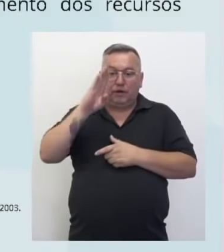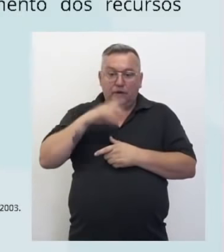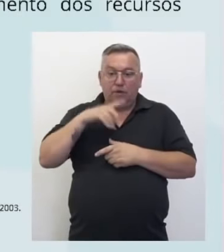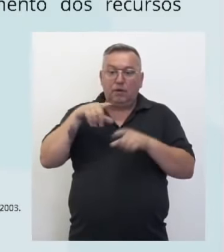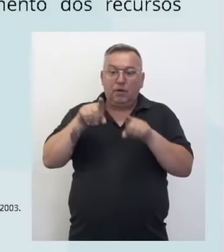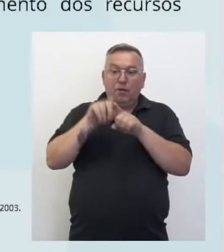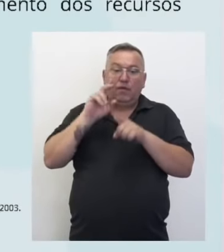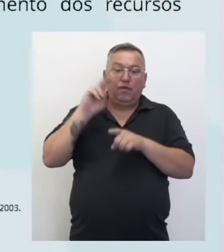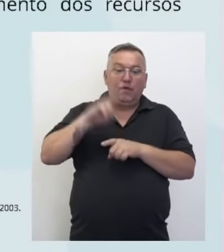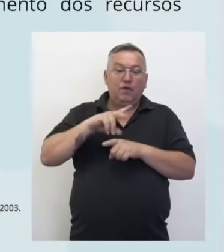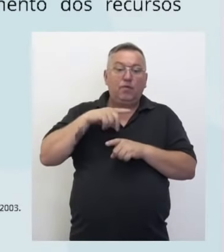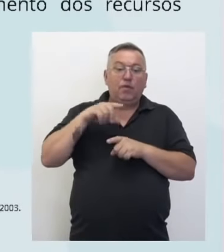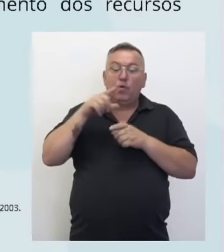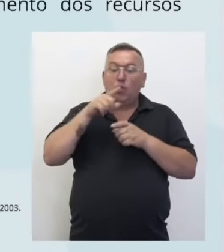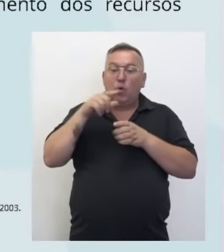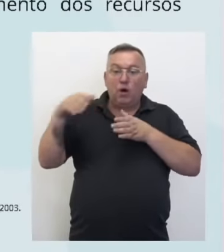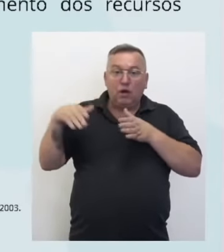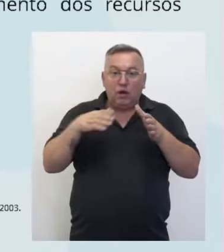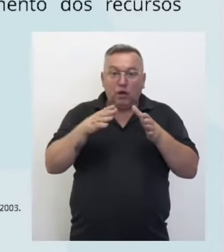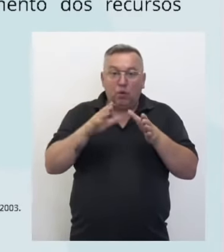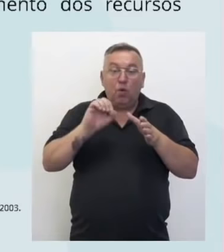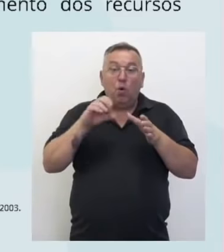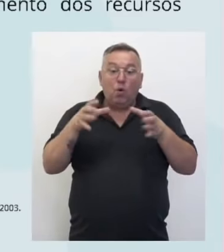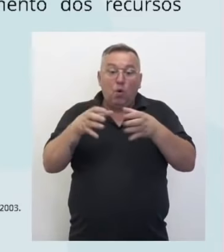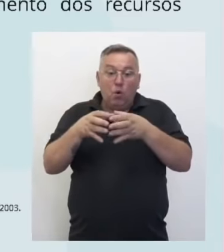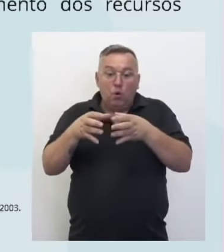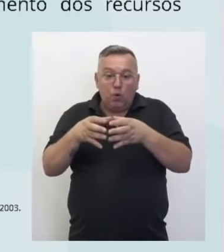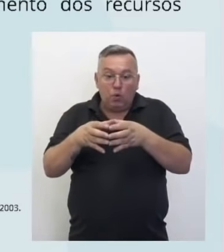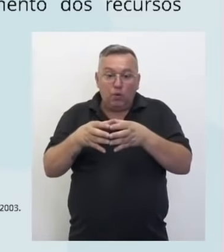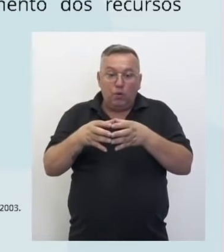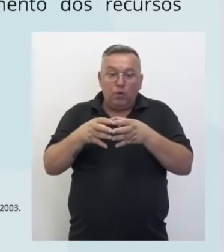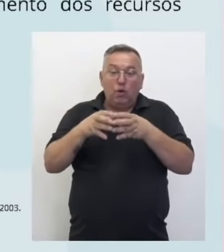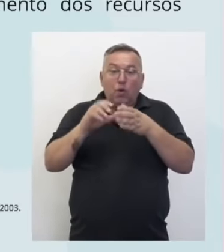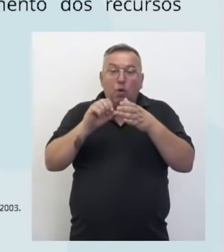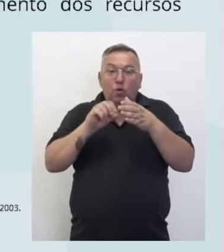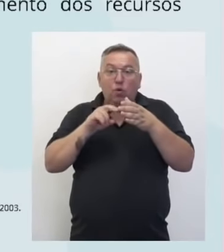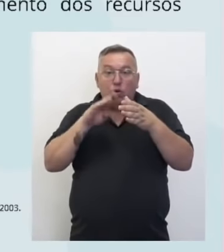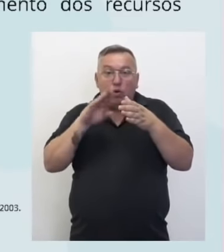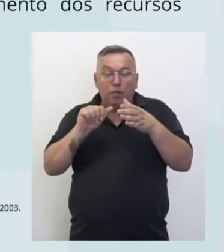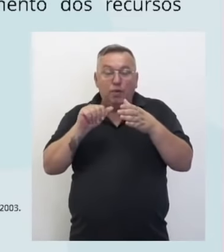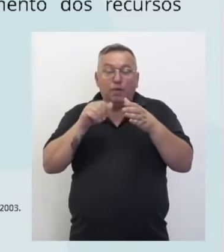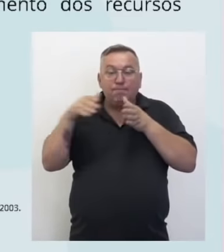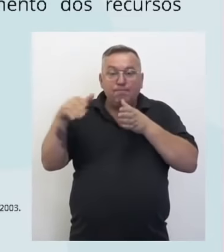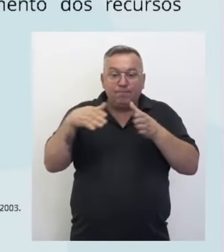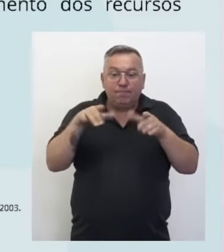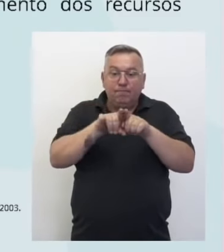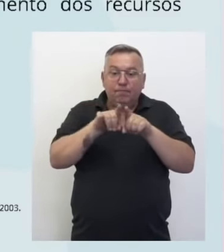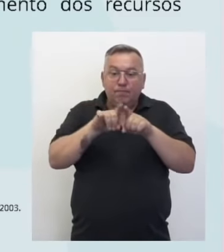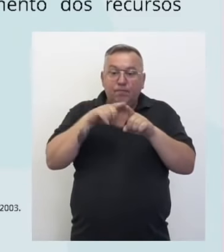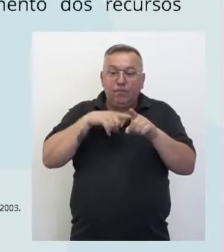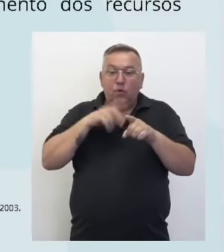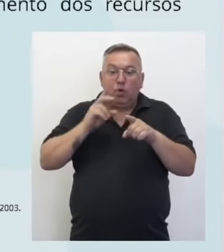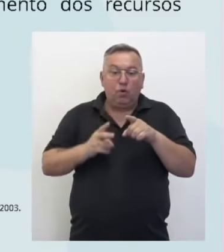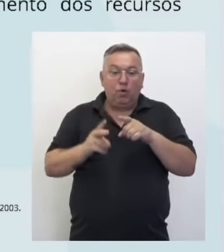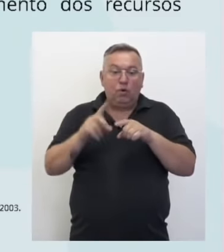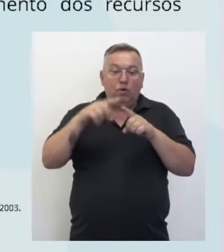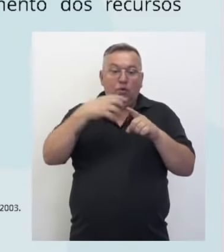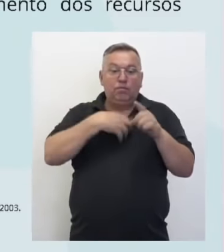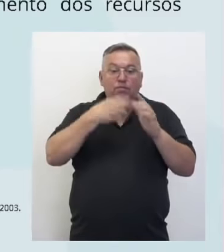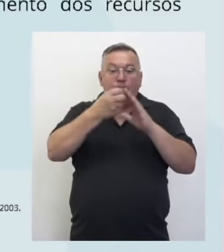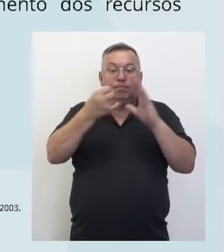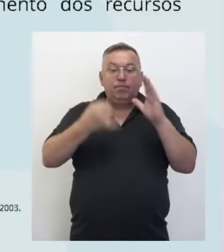compreendido por uma bacia, grupo de bacias ou subbacias hidrográficas, contínguas, com características